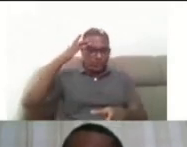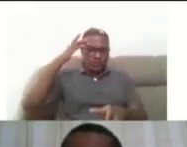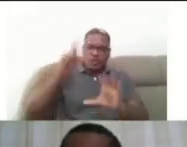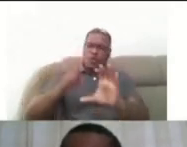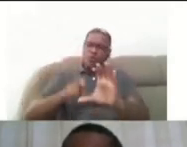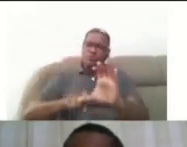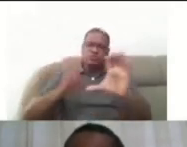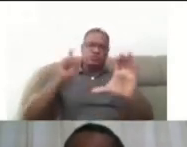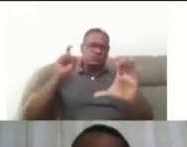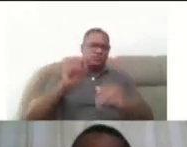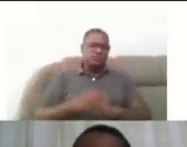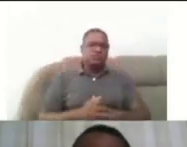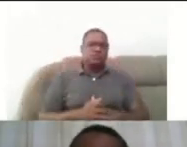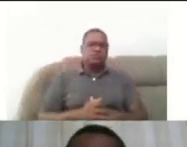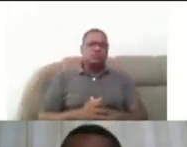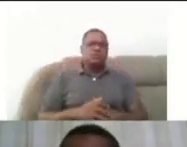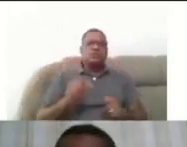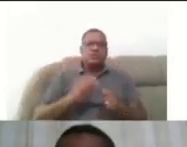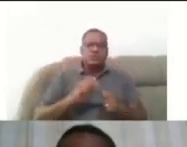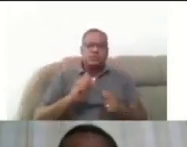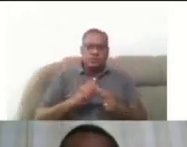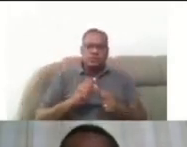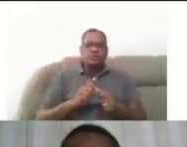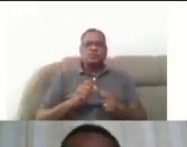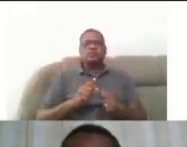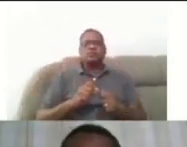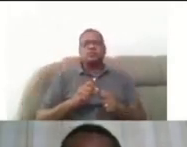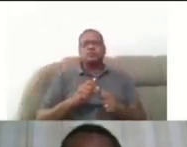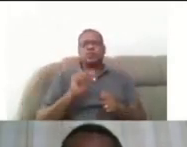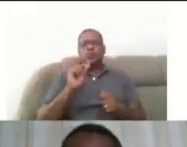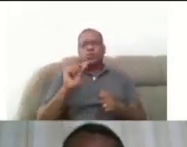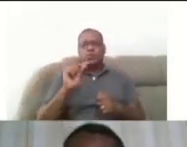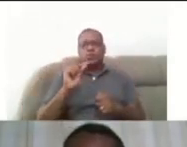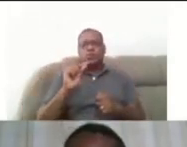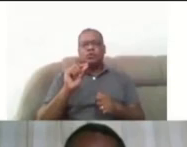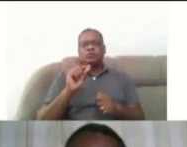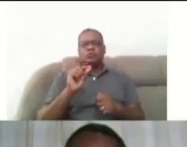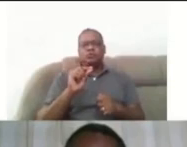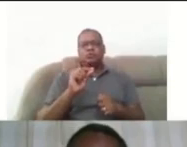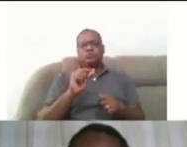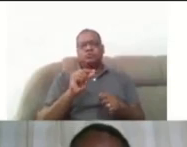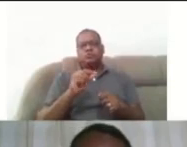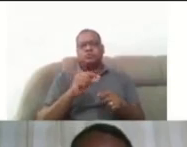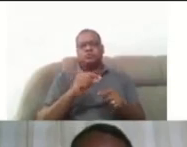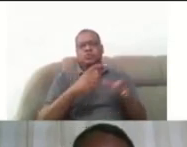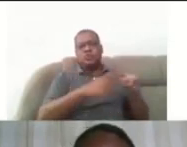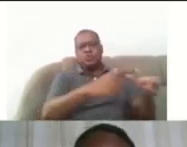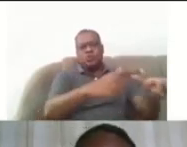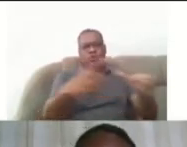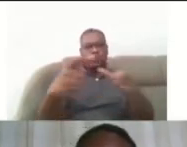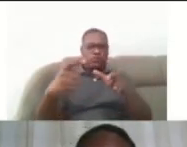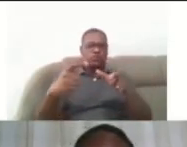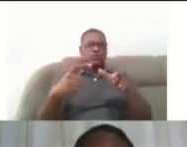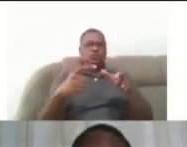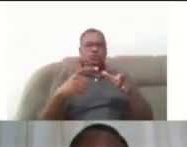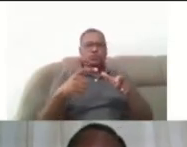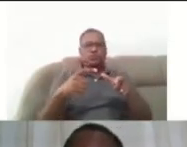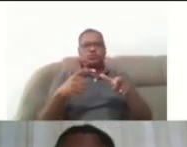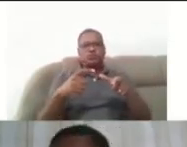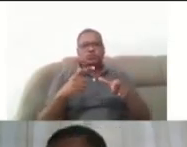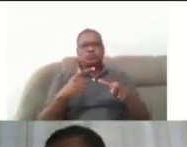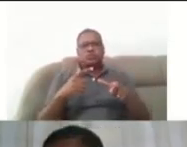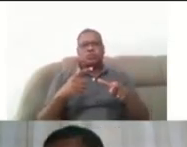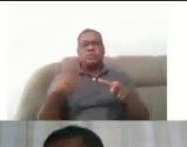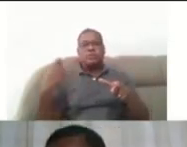através do encaminhamento para as unidades competentes da universidade das demandas que necessitam de